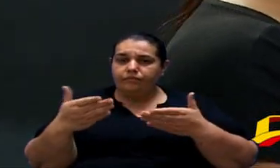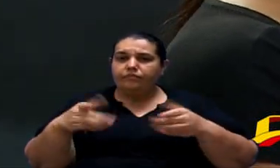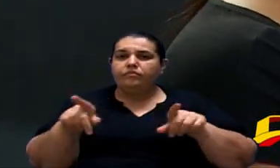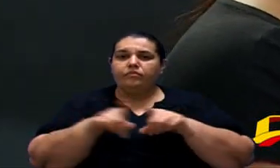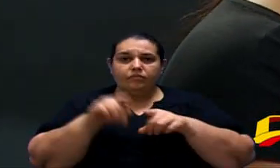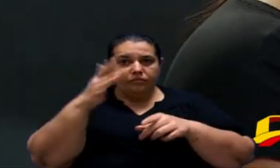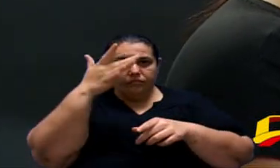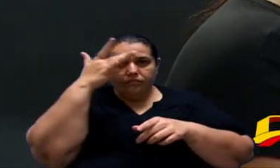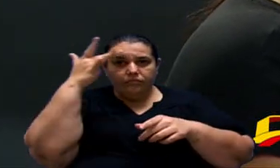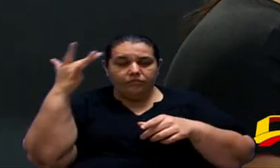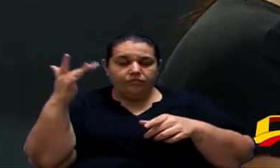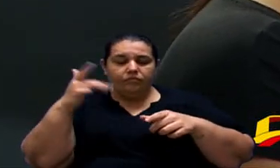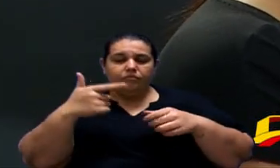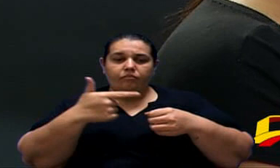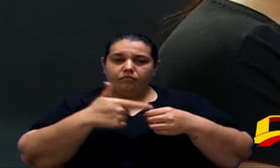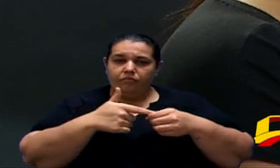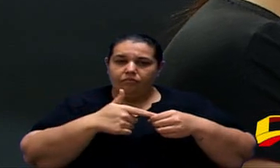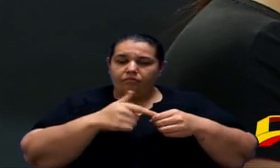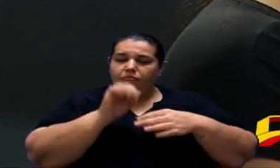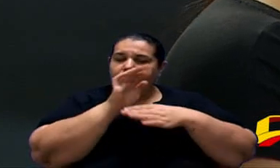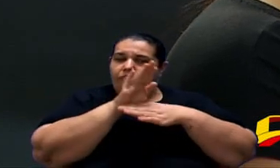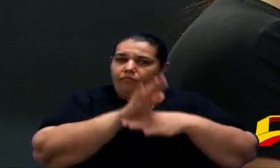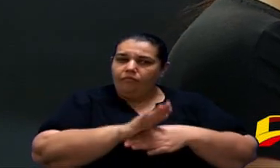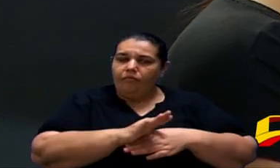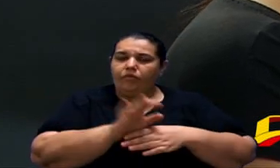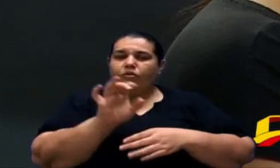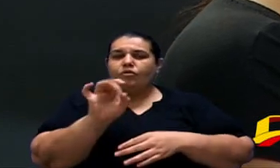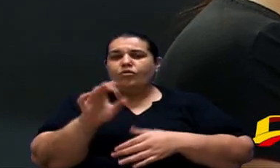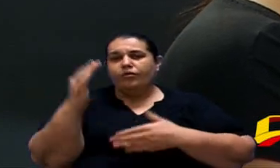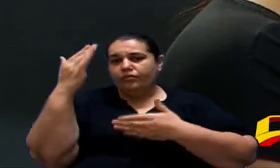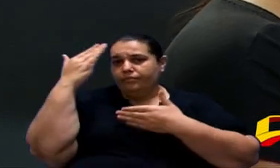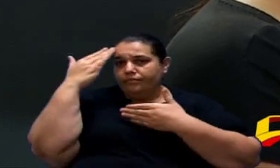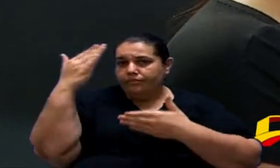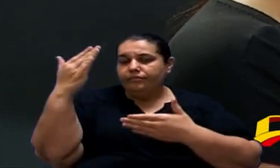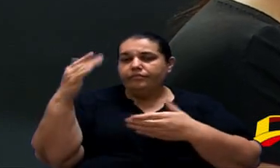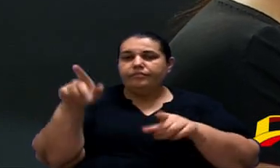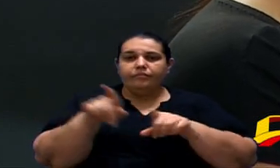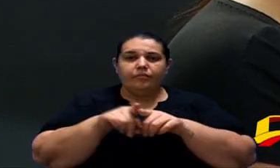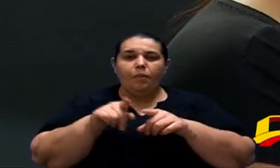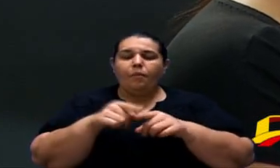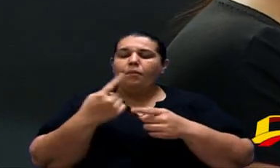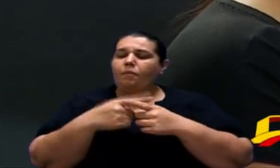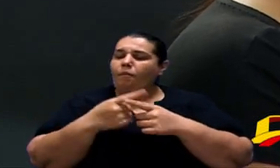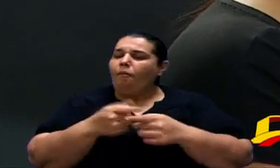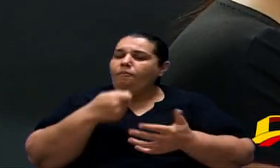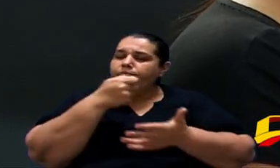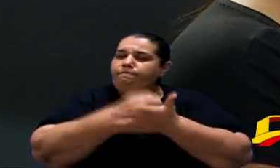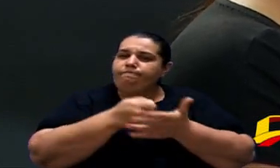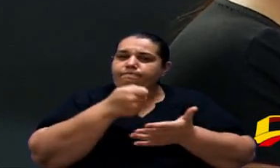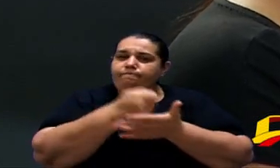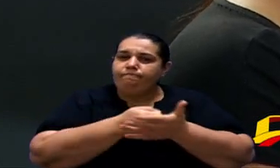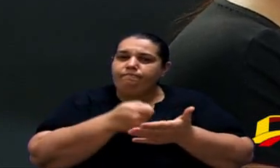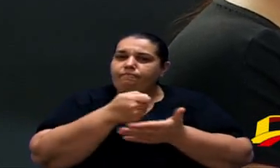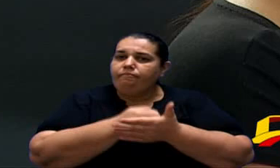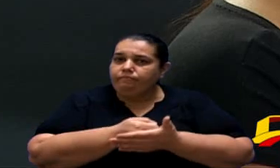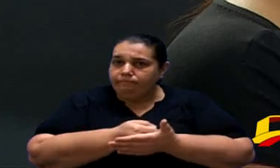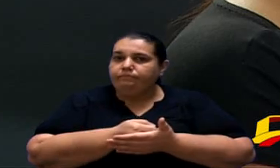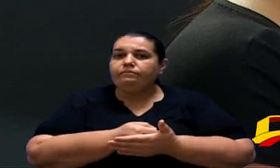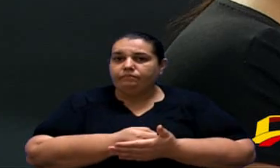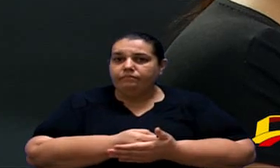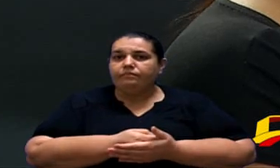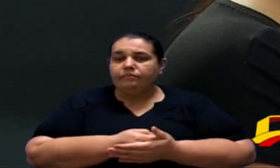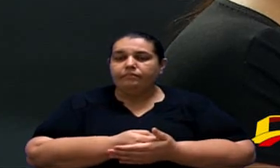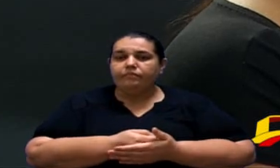categoria e só venho agradecer mesmo porque é uma luta que estamos aí de frente